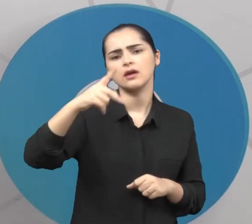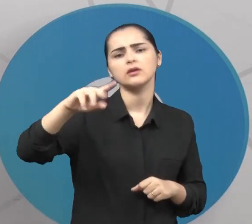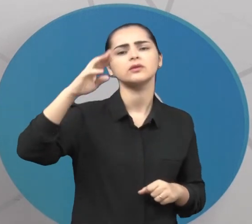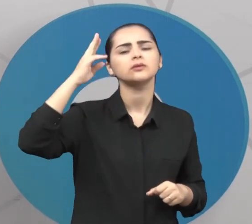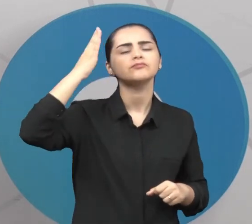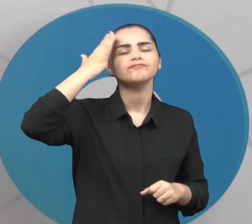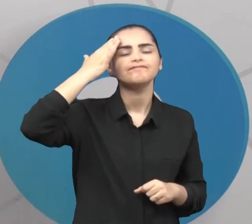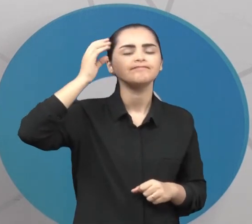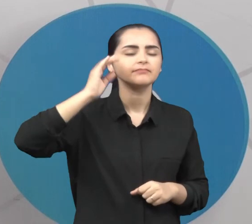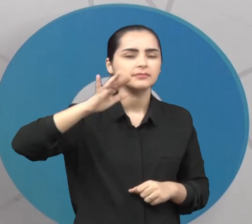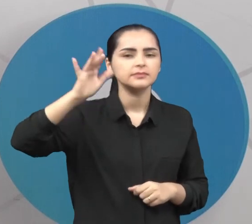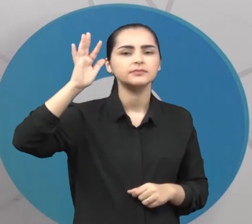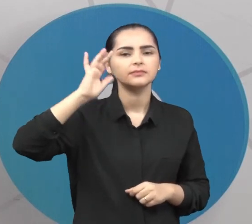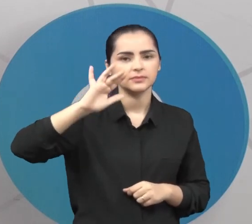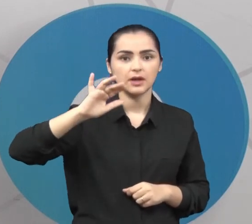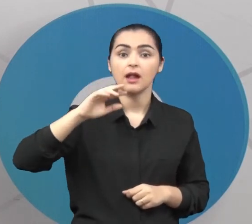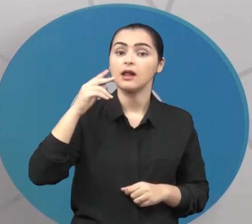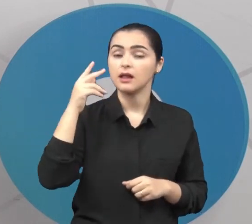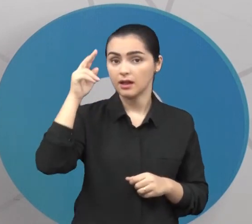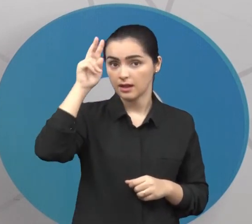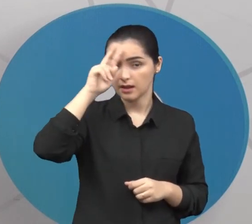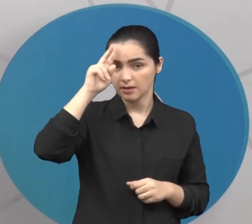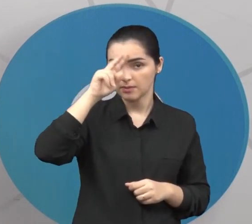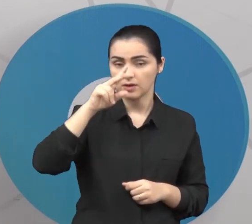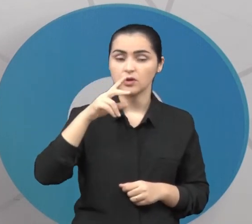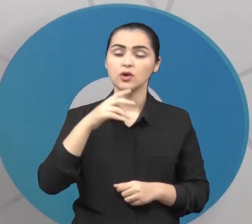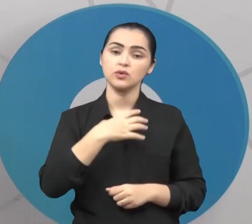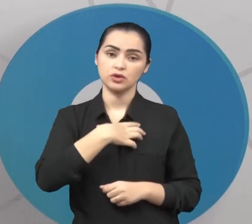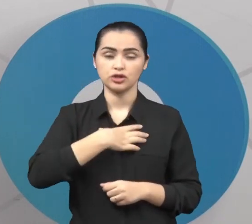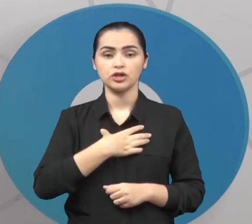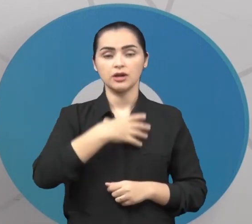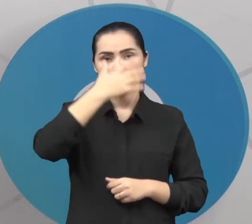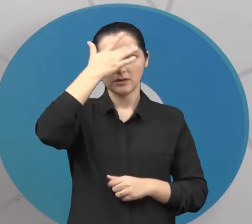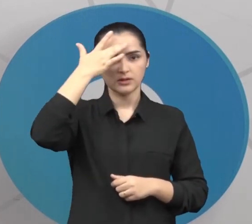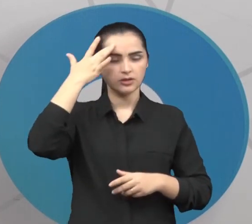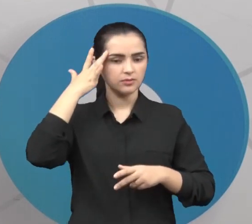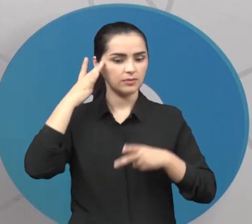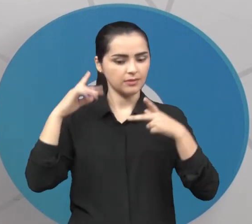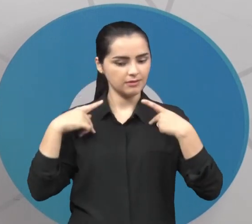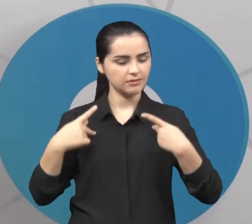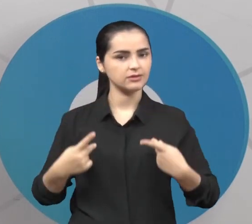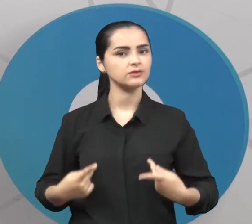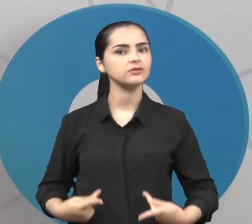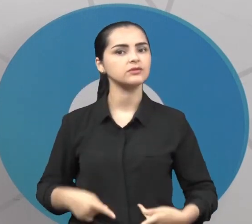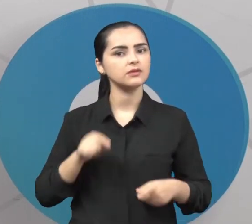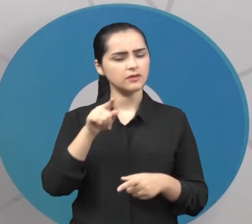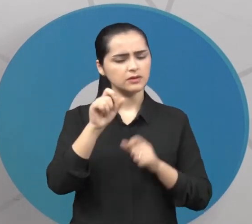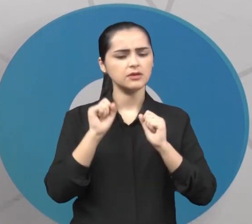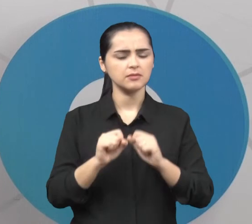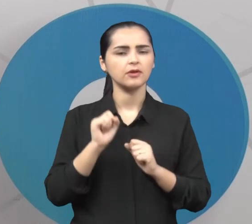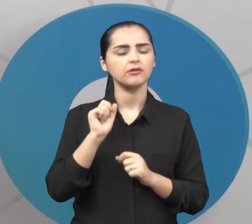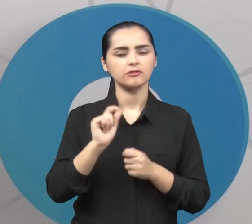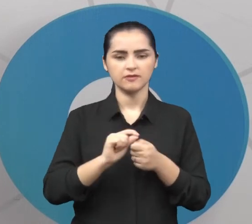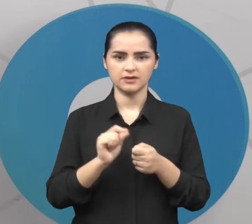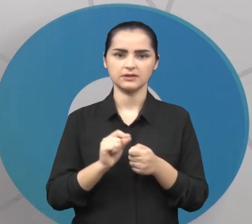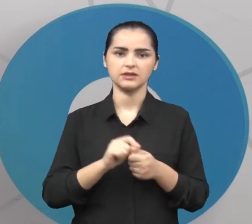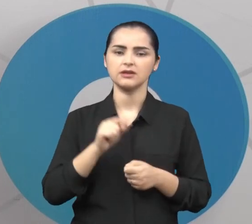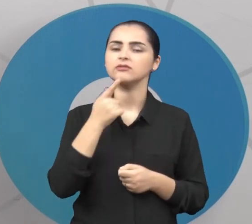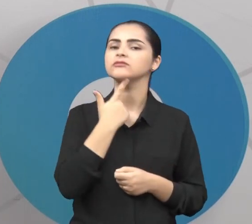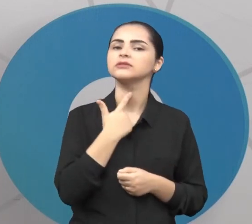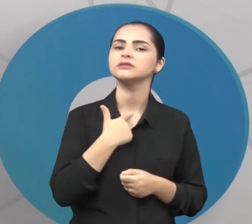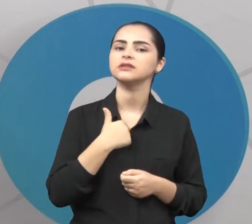lembrando, os animais têm atitudes humanas. Então, você pode fazer o que você achar conveniente na sua fábula. Esses animais eu dei como